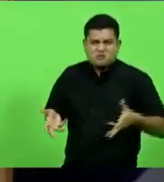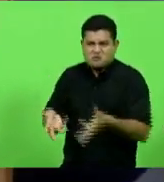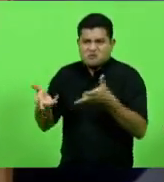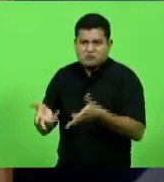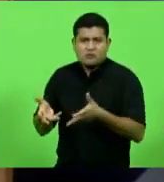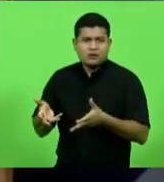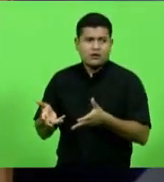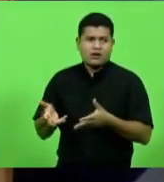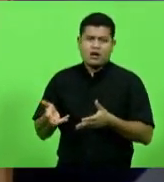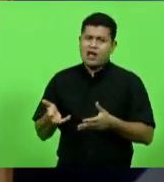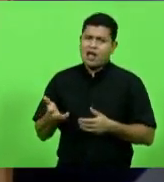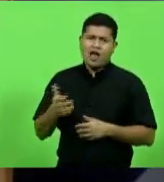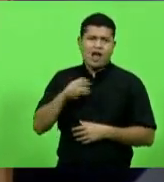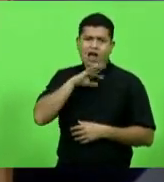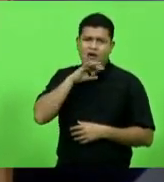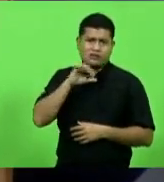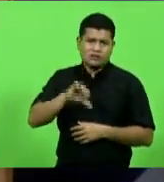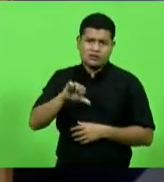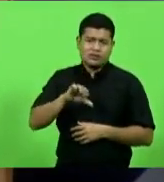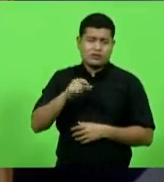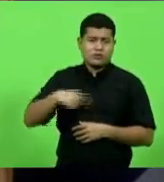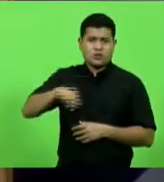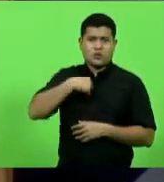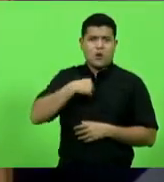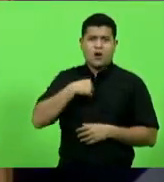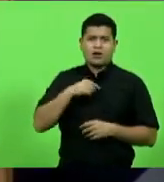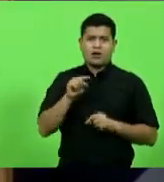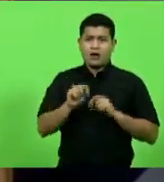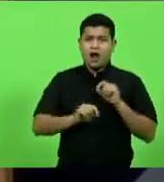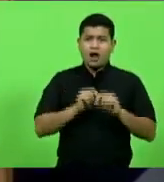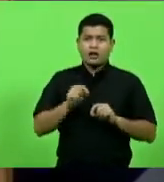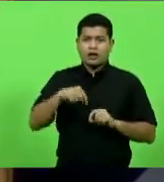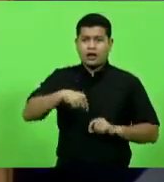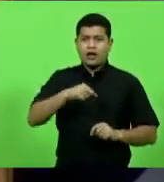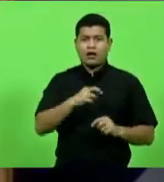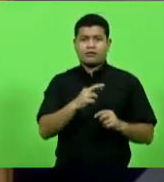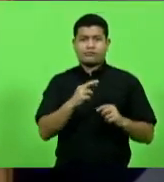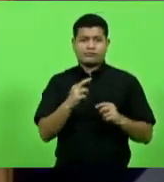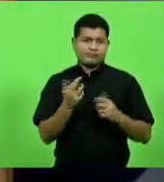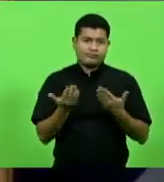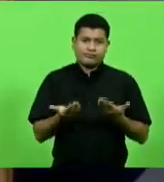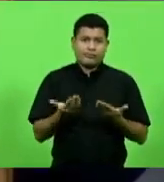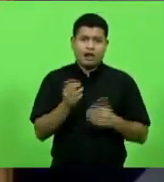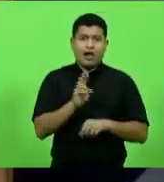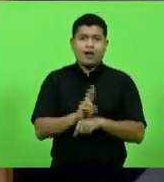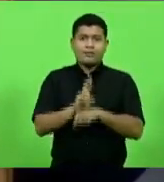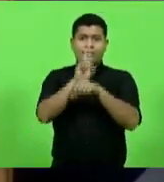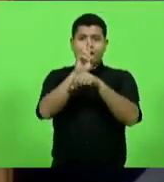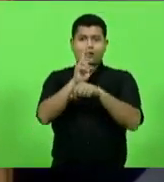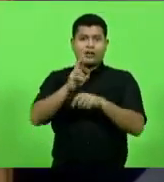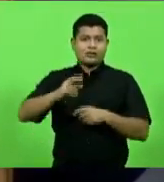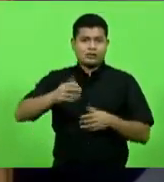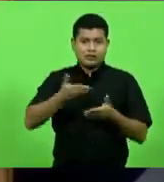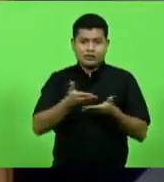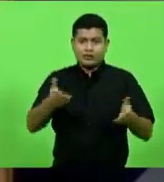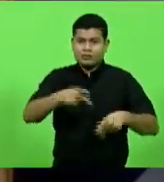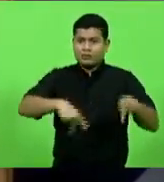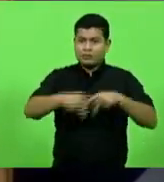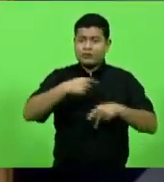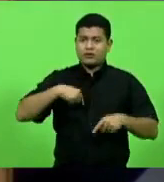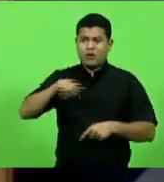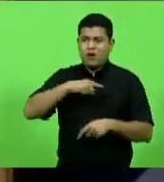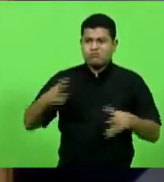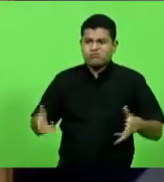instituições, não cabe a nós, como membros do parlamento, provocar outras instituições, cabe a nós